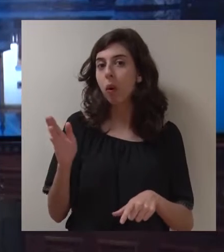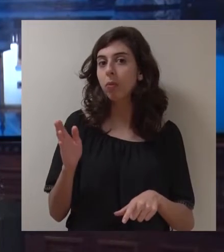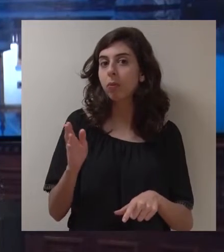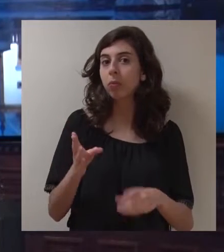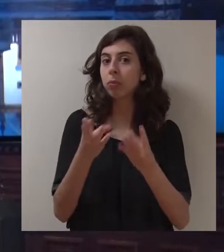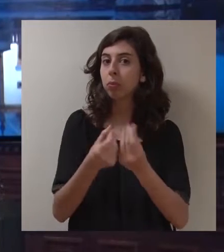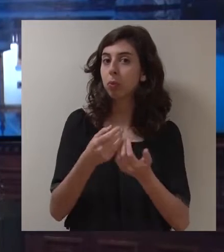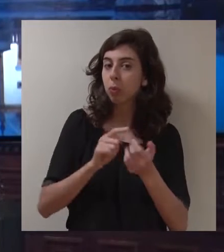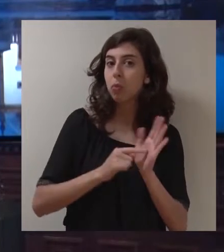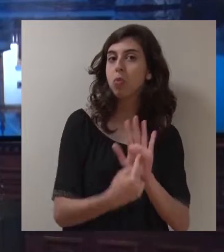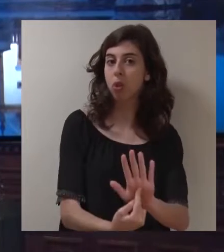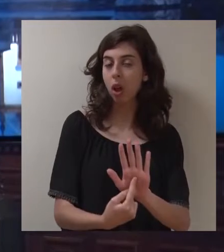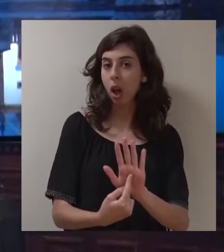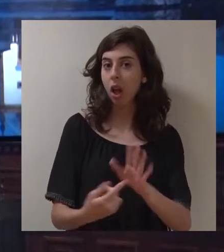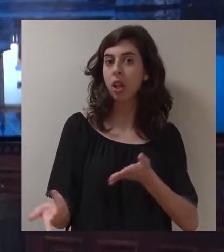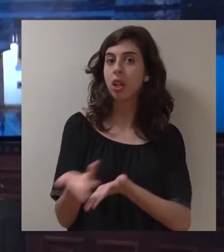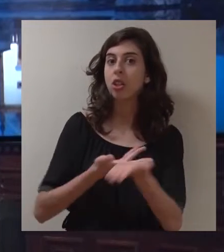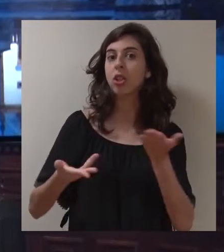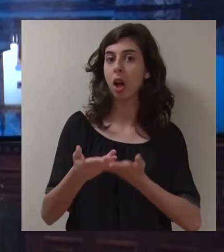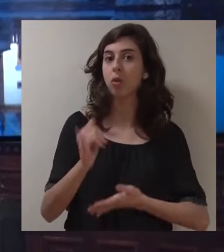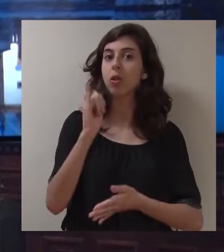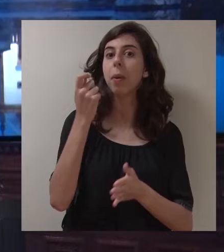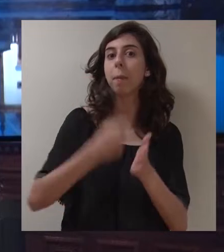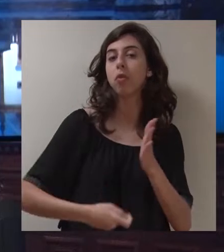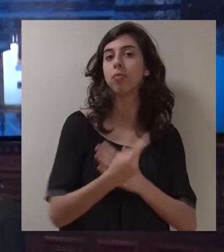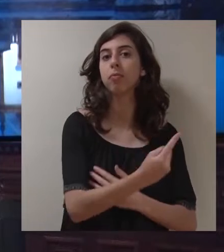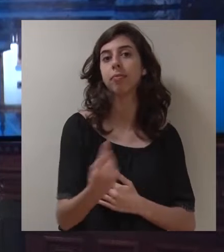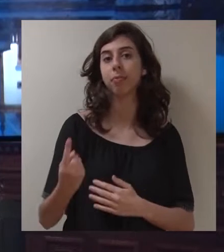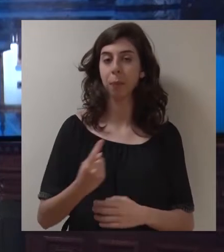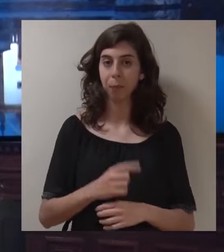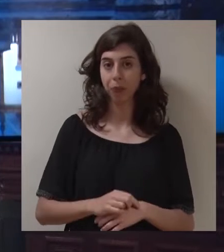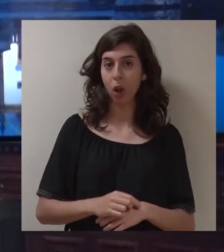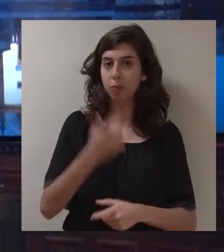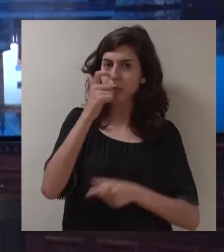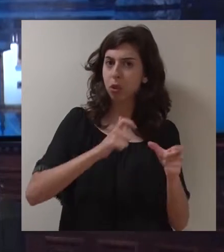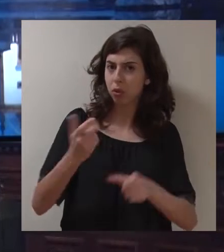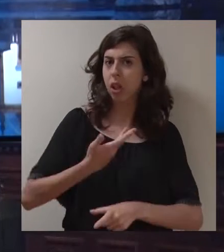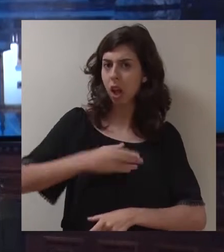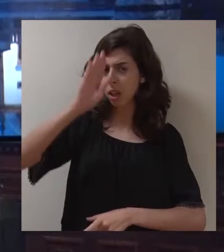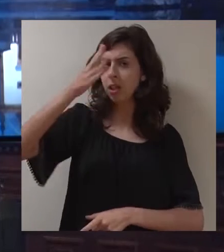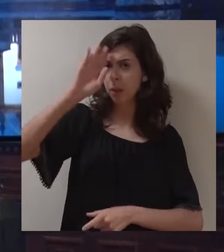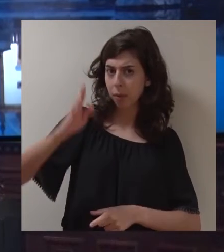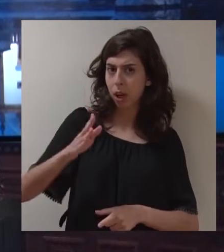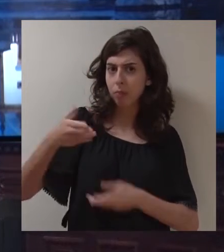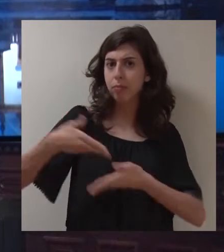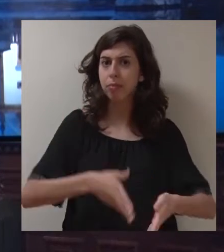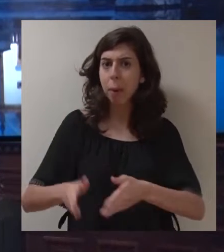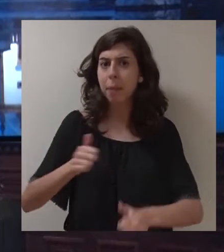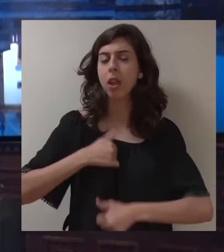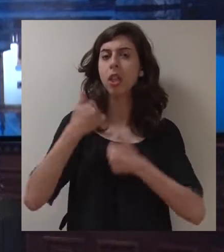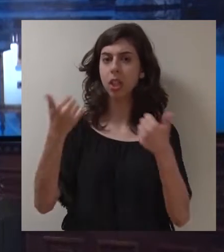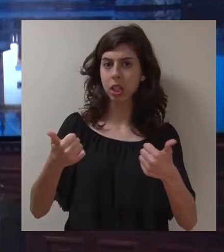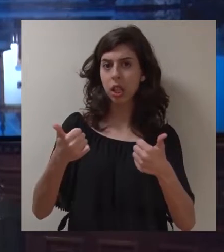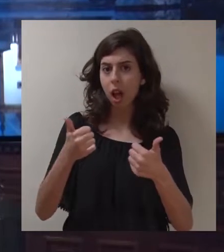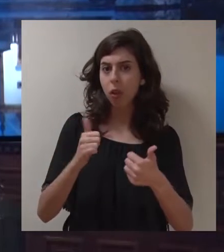dar conta da gestão dos impostos de cada um. Os cidadãos têm direito a saber qual é o rumo da